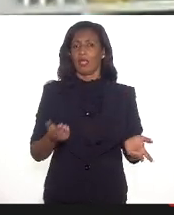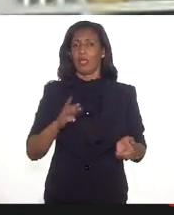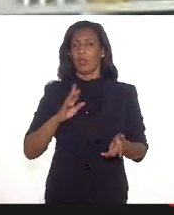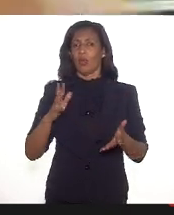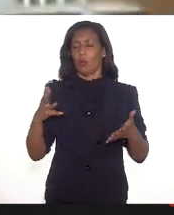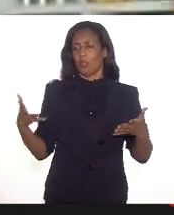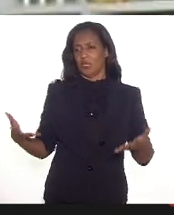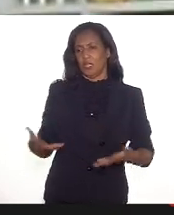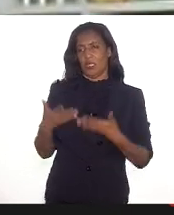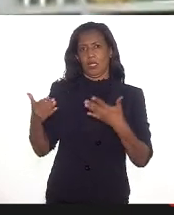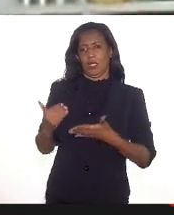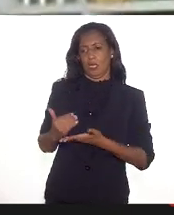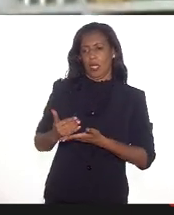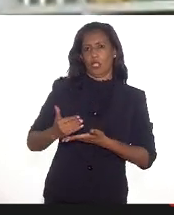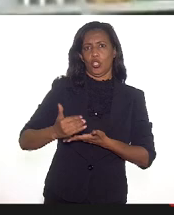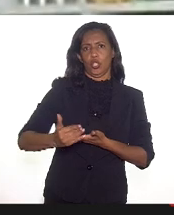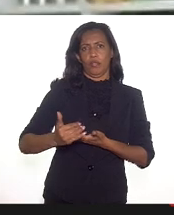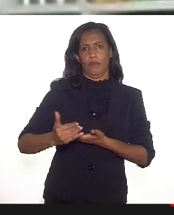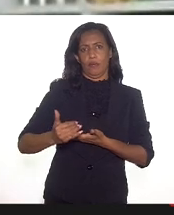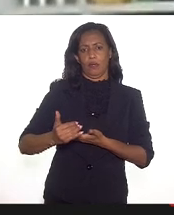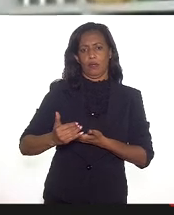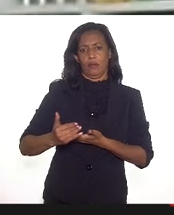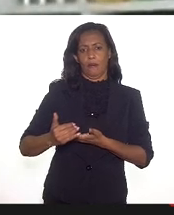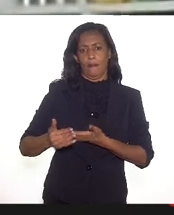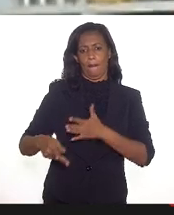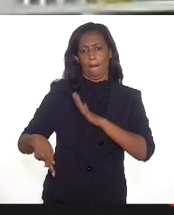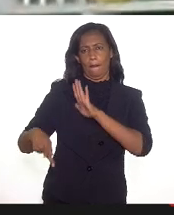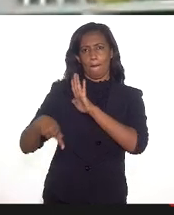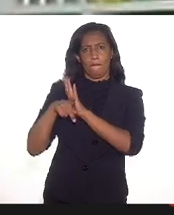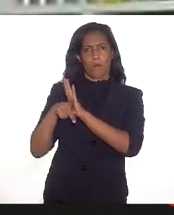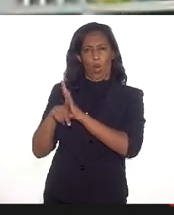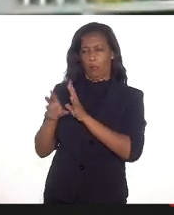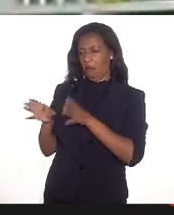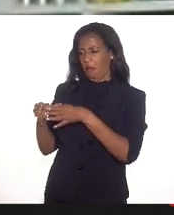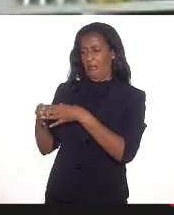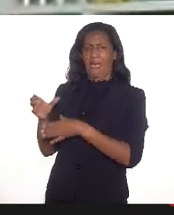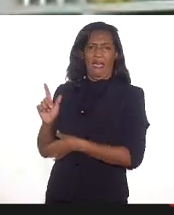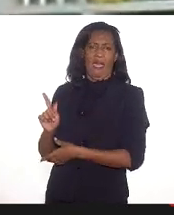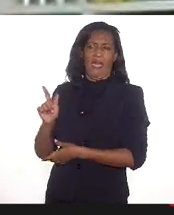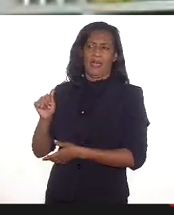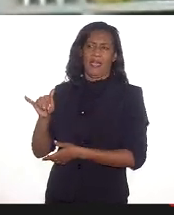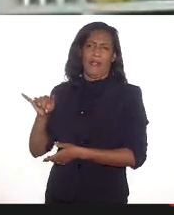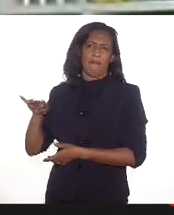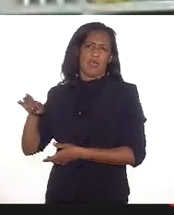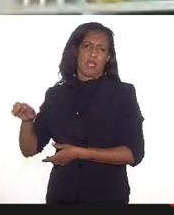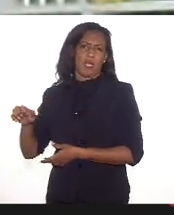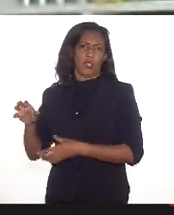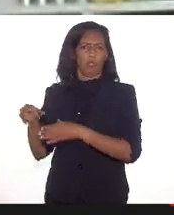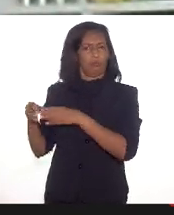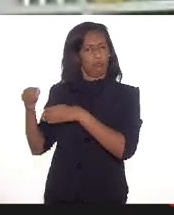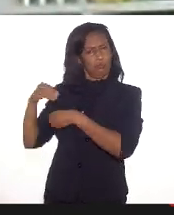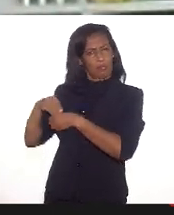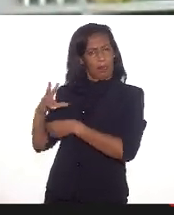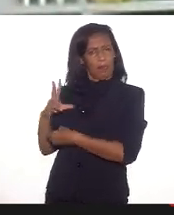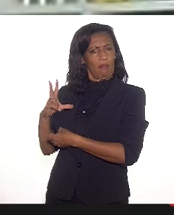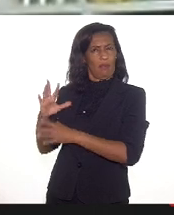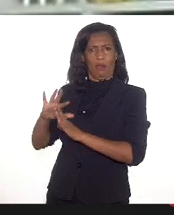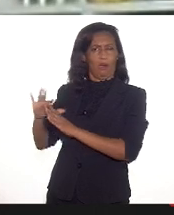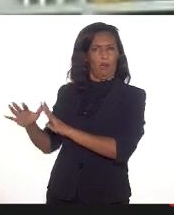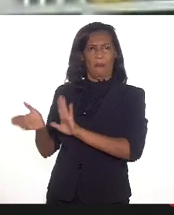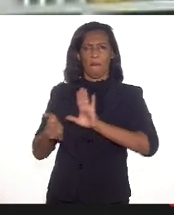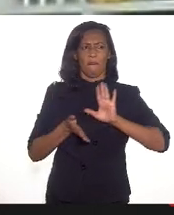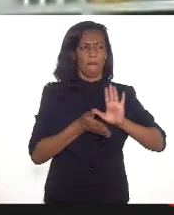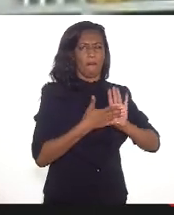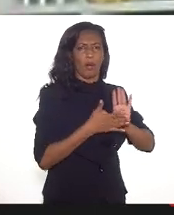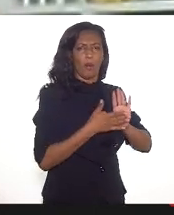que partiu dos gabinetes, não é uma iniciativa proposta por